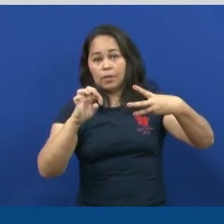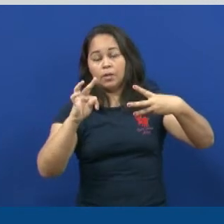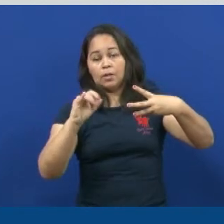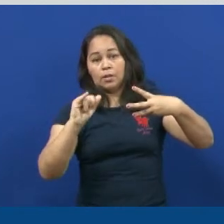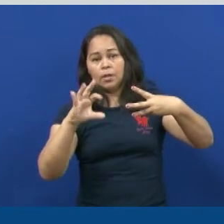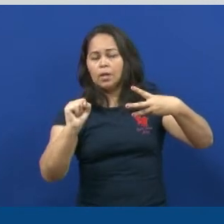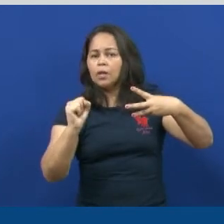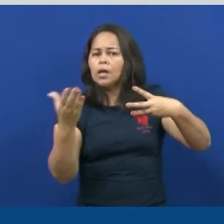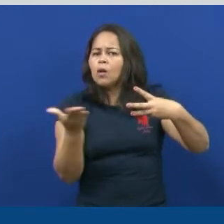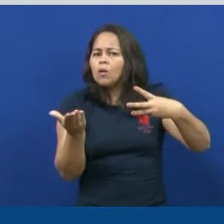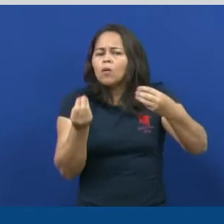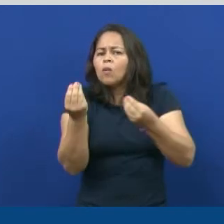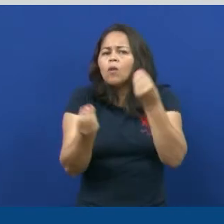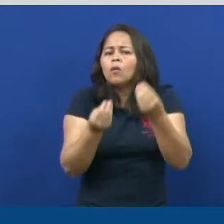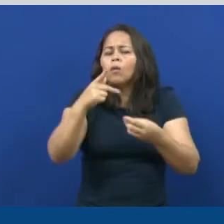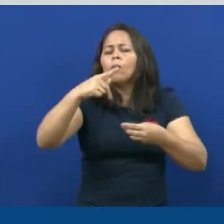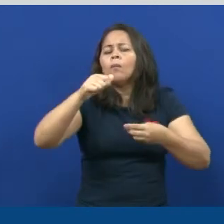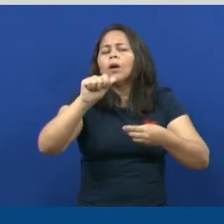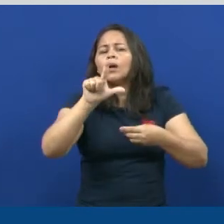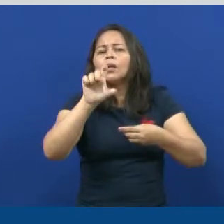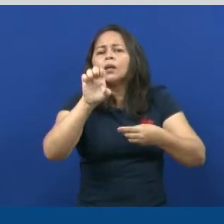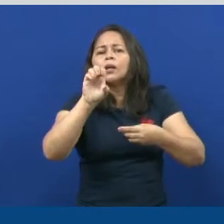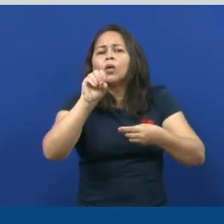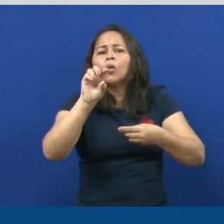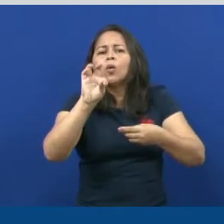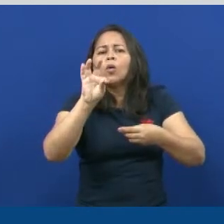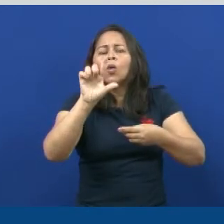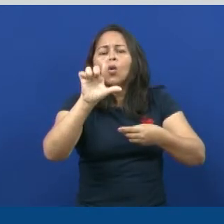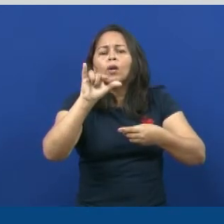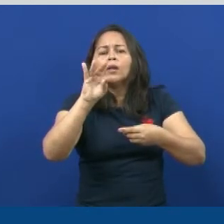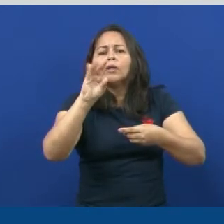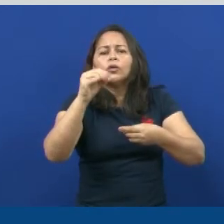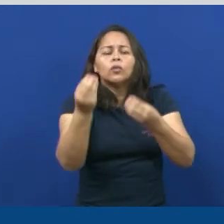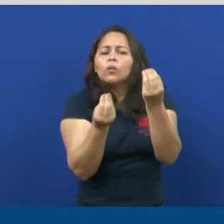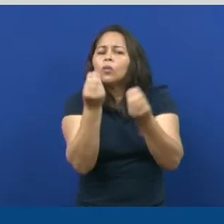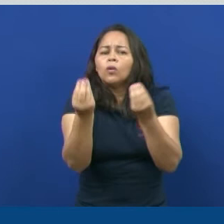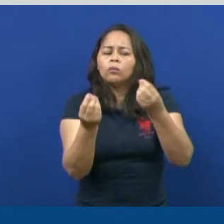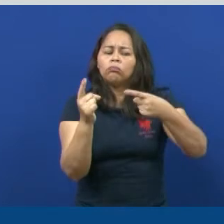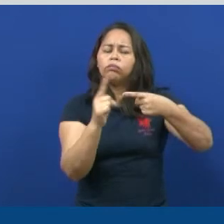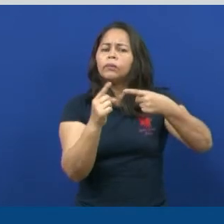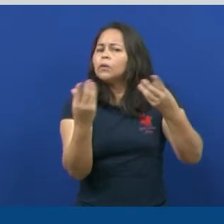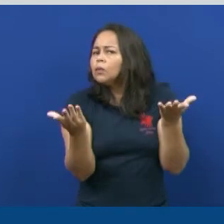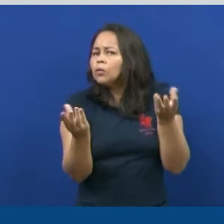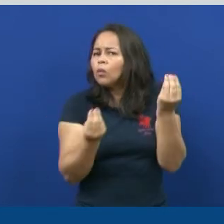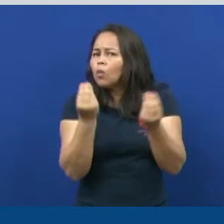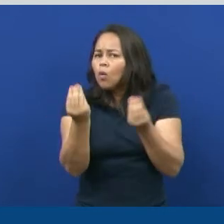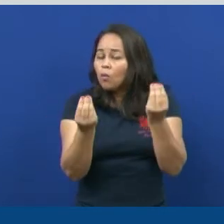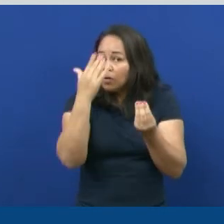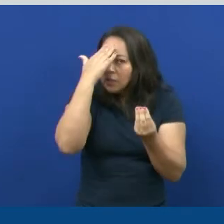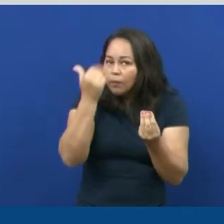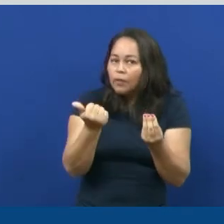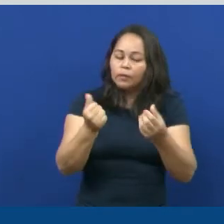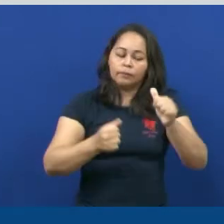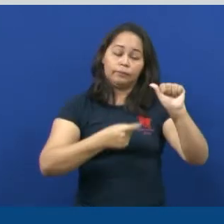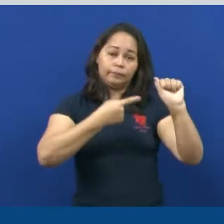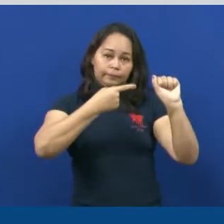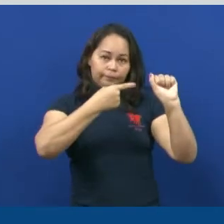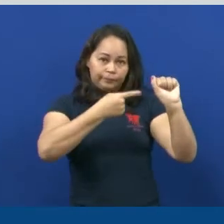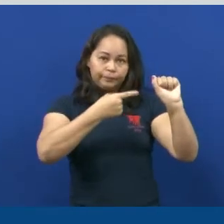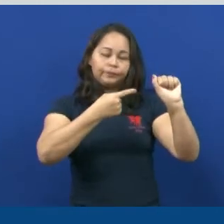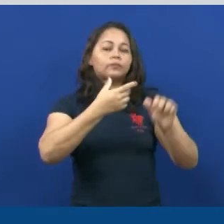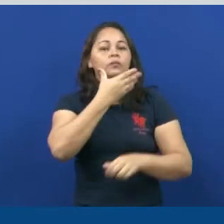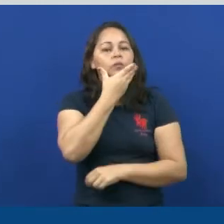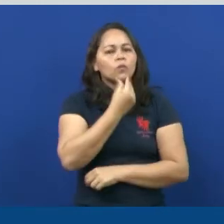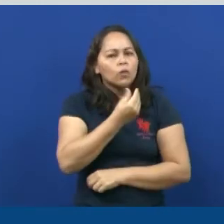exceto, né? Todas as características serão do paleolítico, com exceção de uma. Vamos lá? A. Os